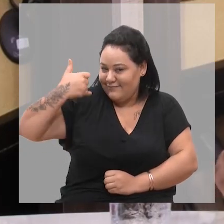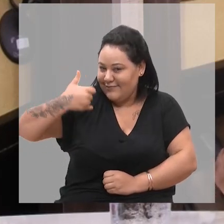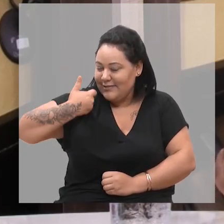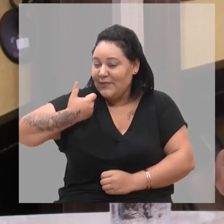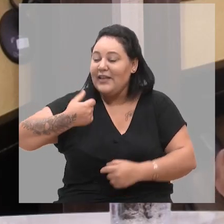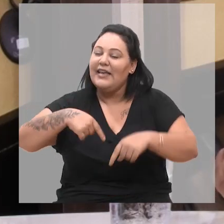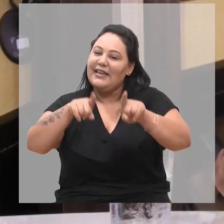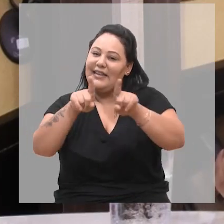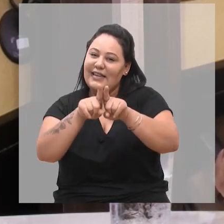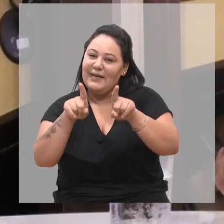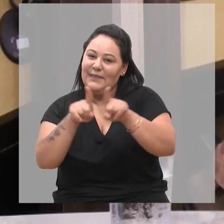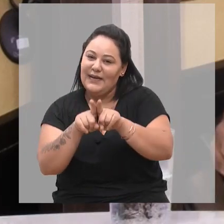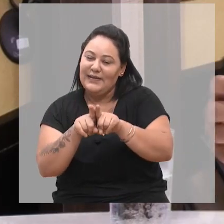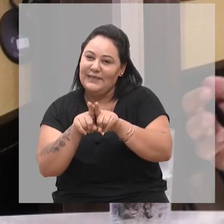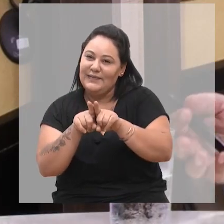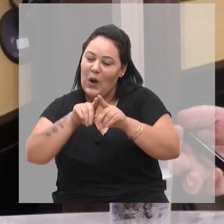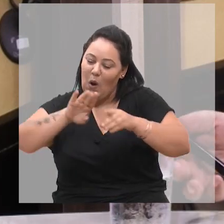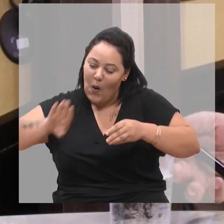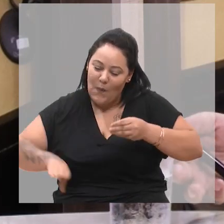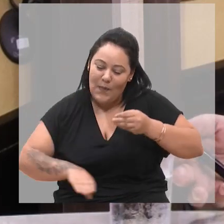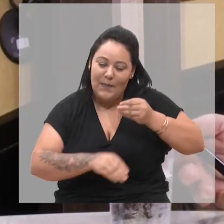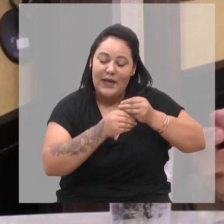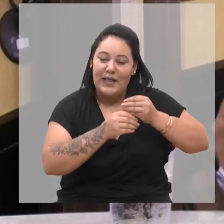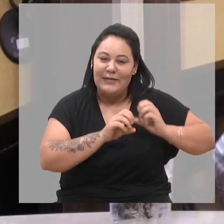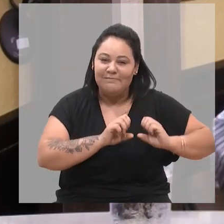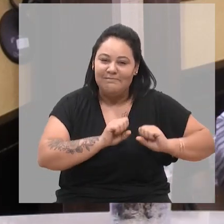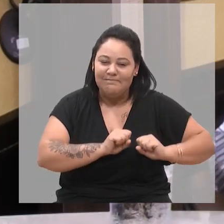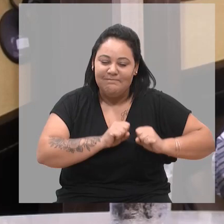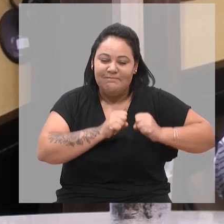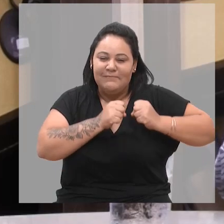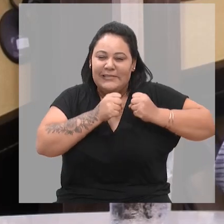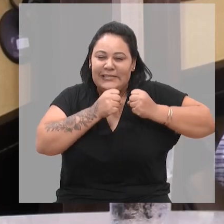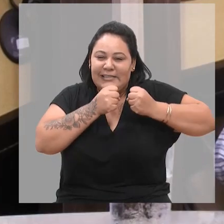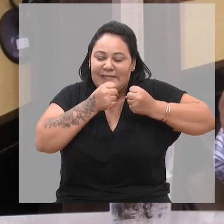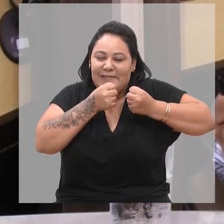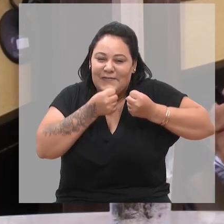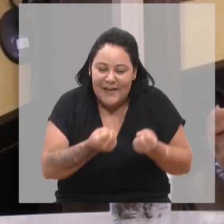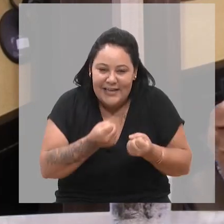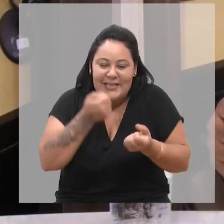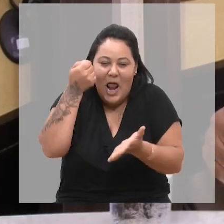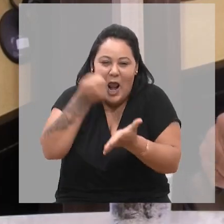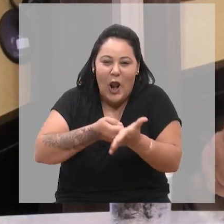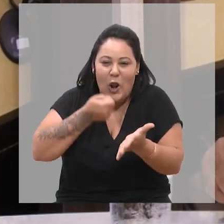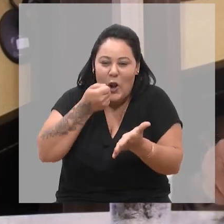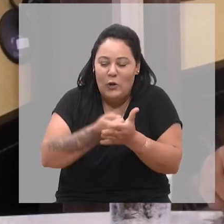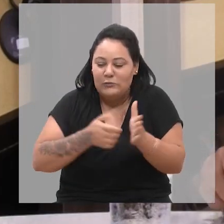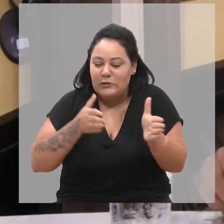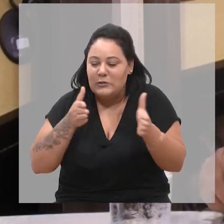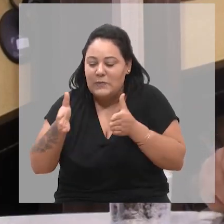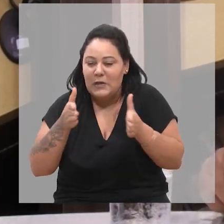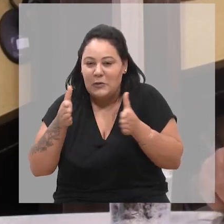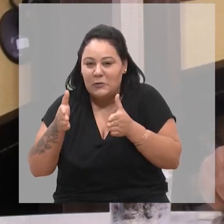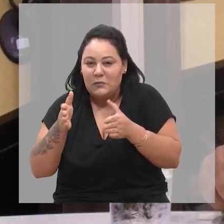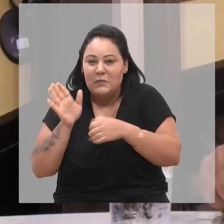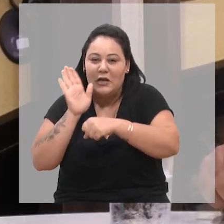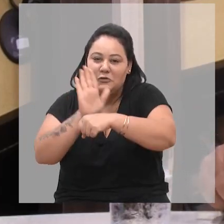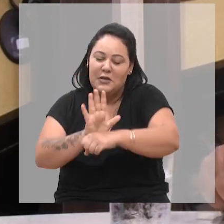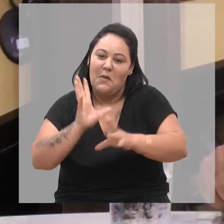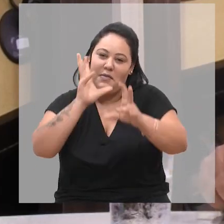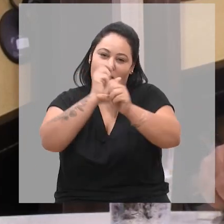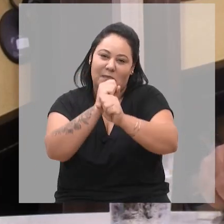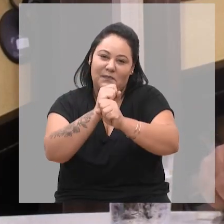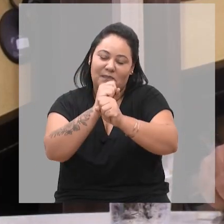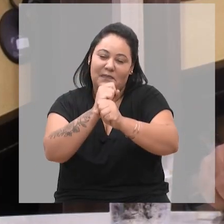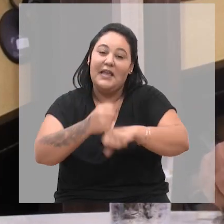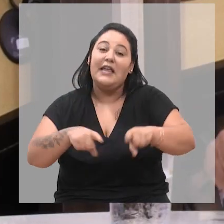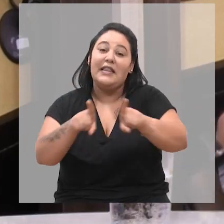anos de idade, e que também se notabiliza pela defesa incansável ao longo de todo esse período, a